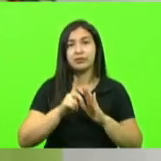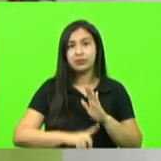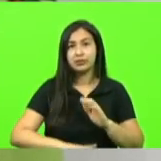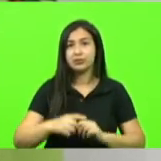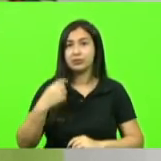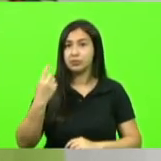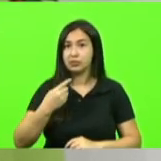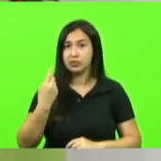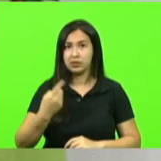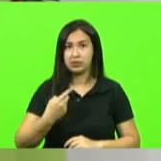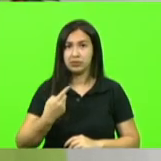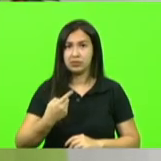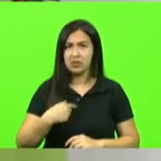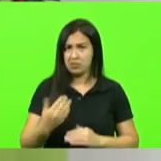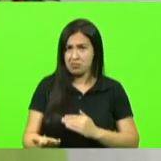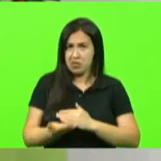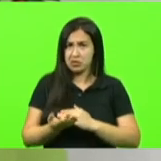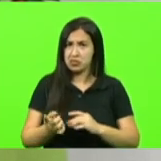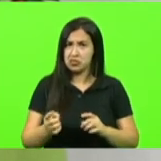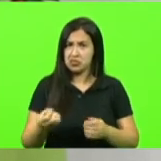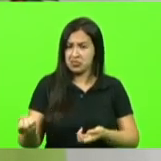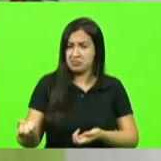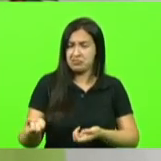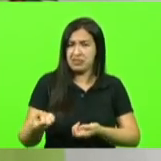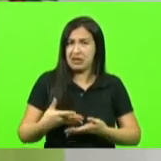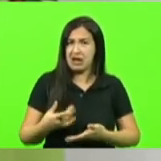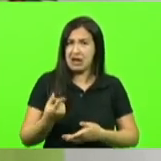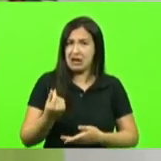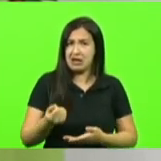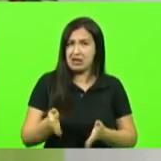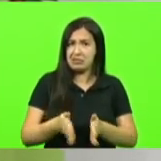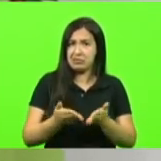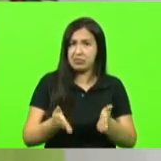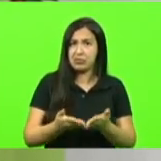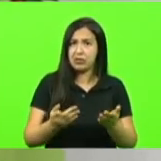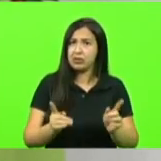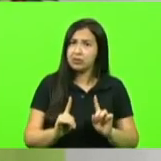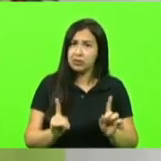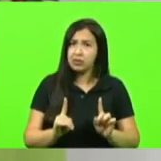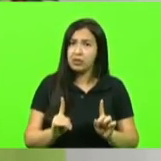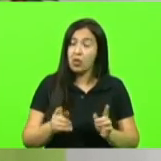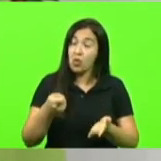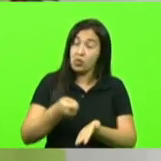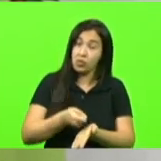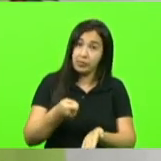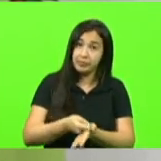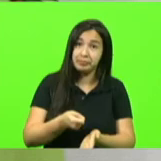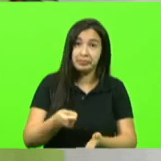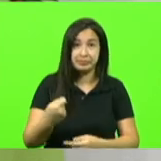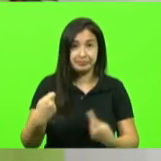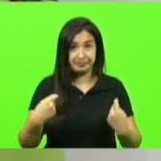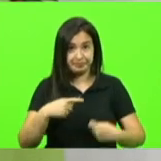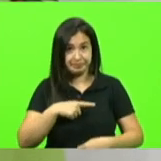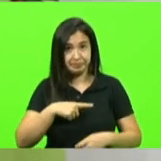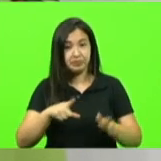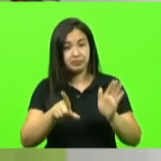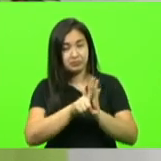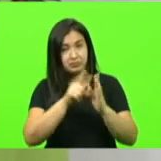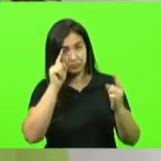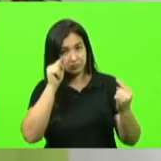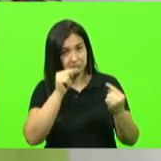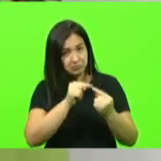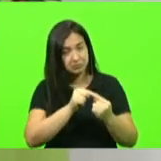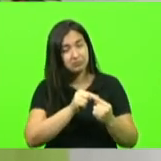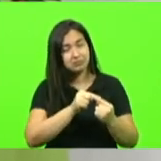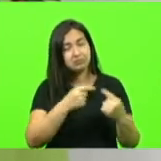fazendo não é uma esmola que tu está passando para o povo é um dever e está na lei tu tem que pagar